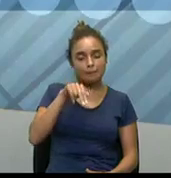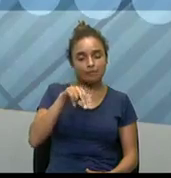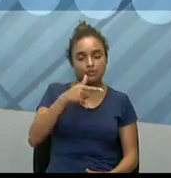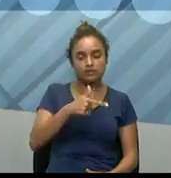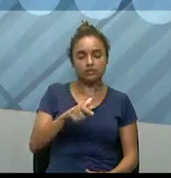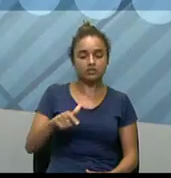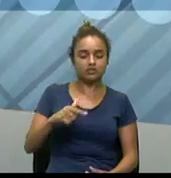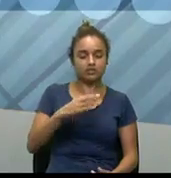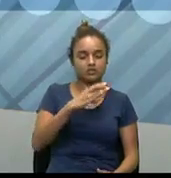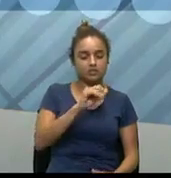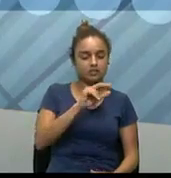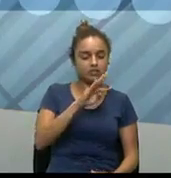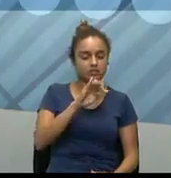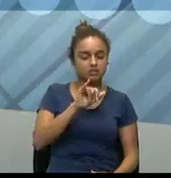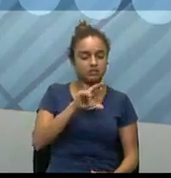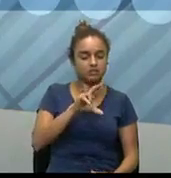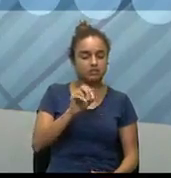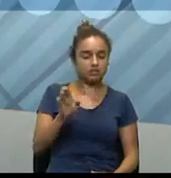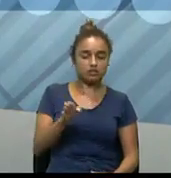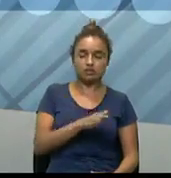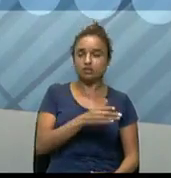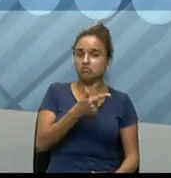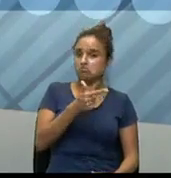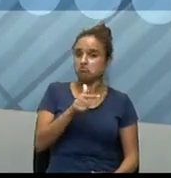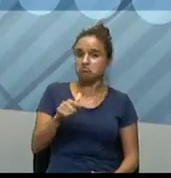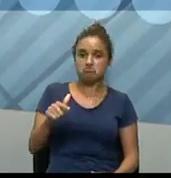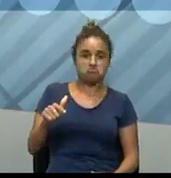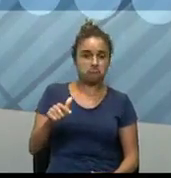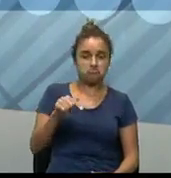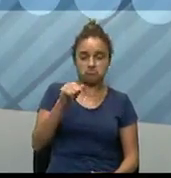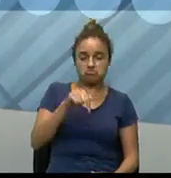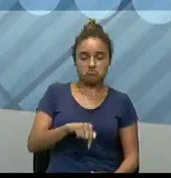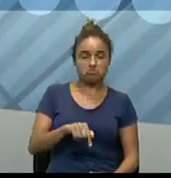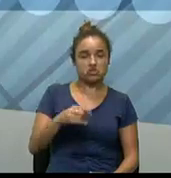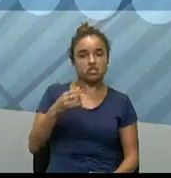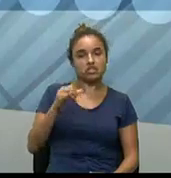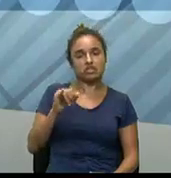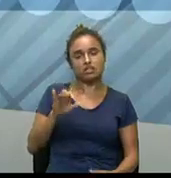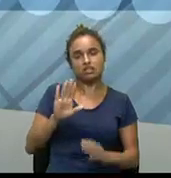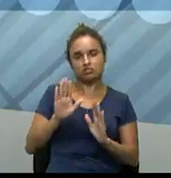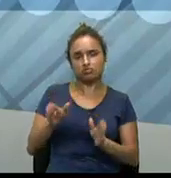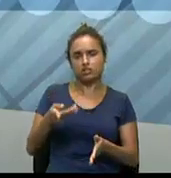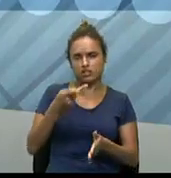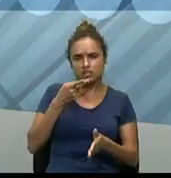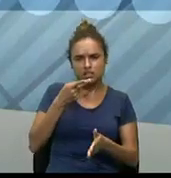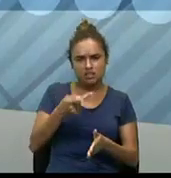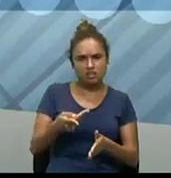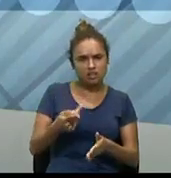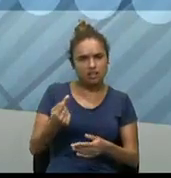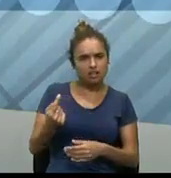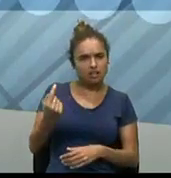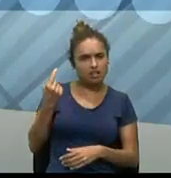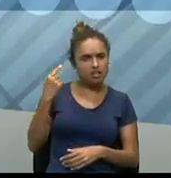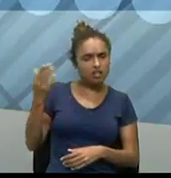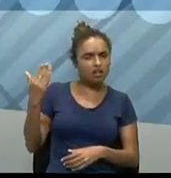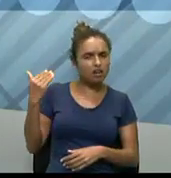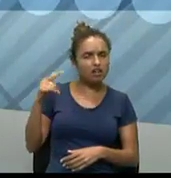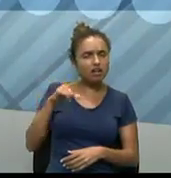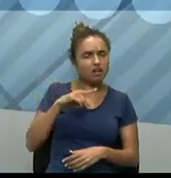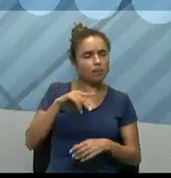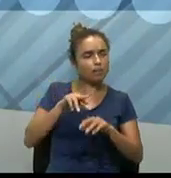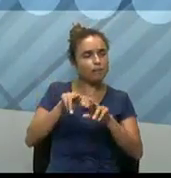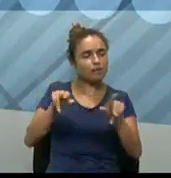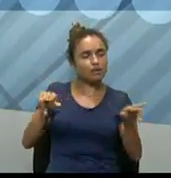carteira, o wallet, né? Então, e, se não me engano, eu já tinha falado, né? Anteriormente, existem